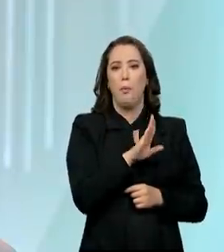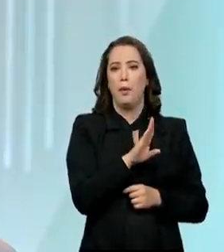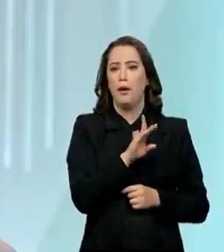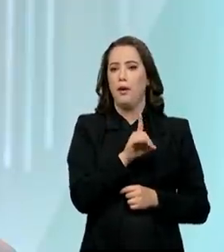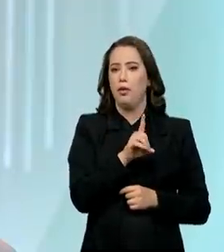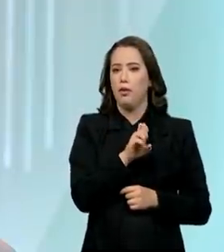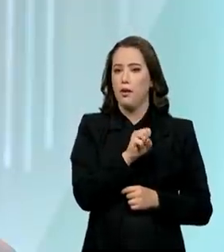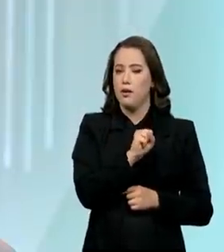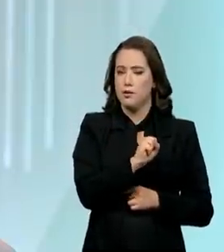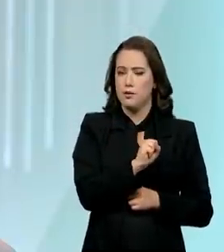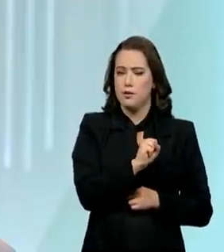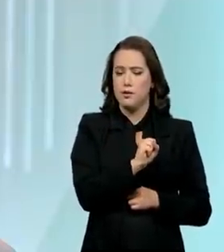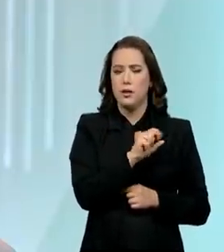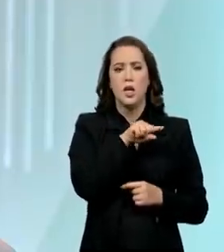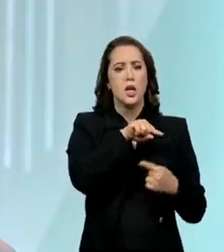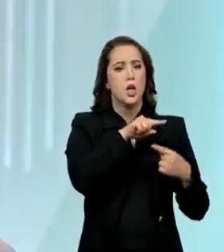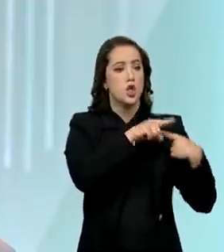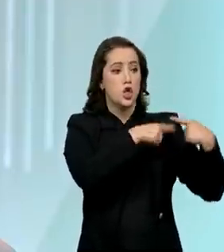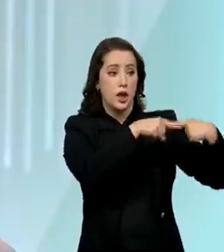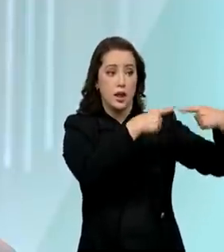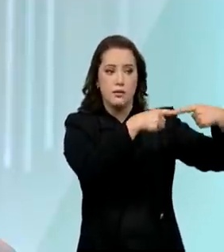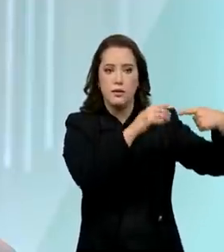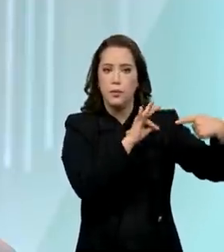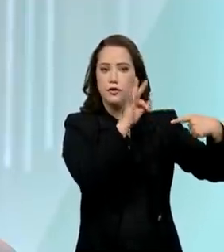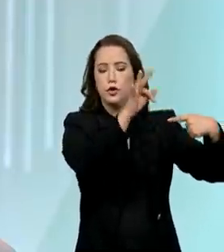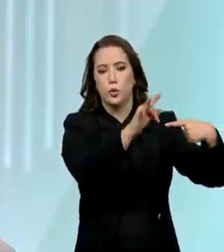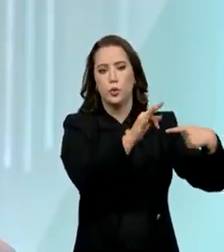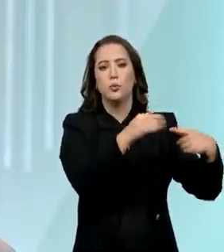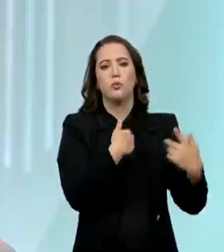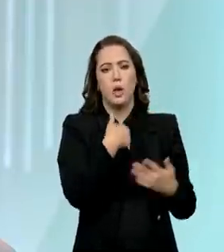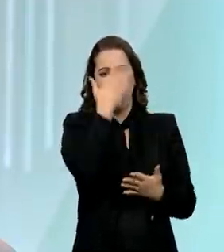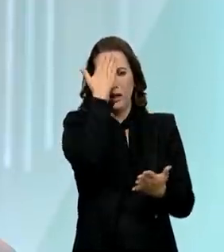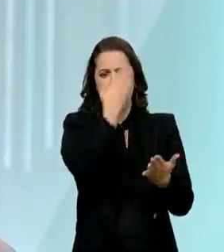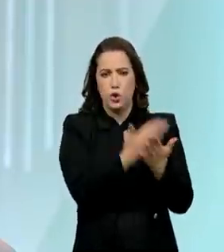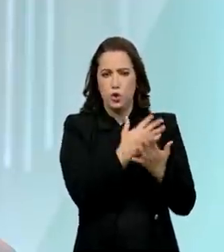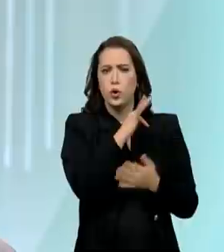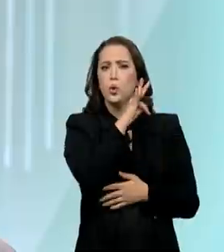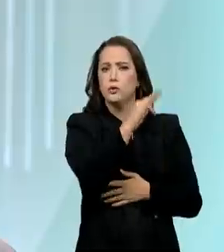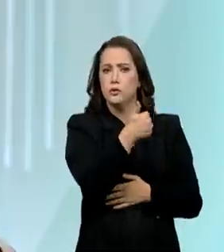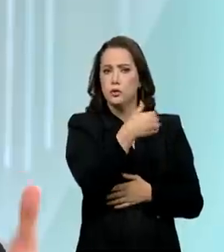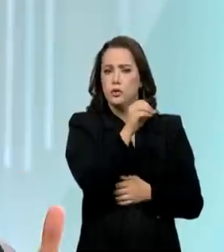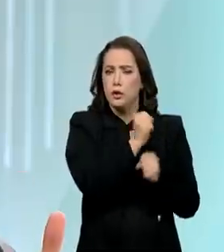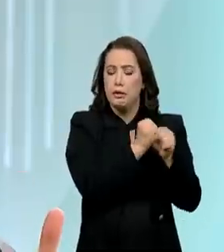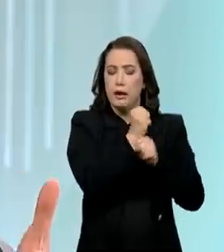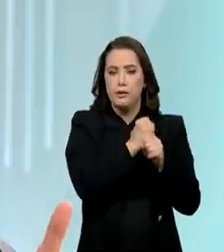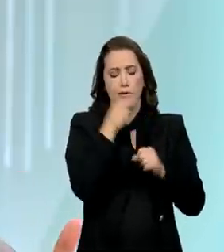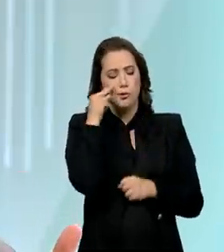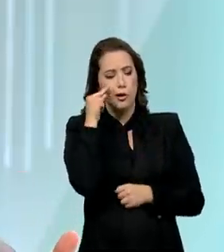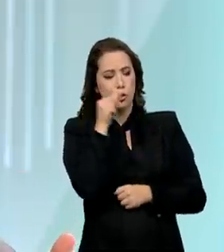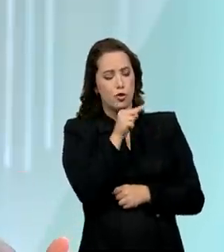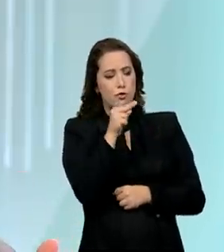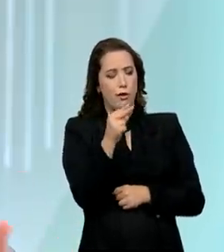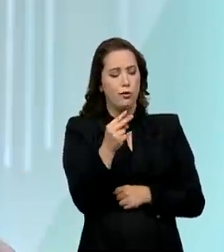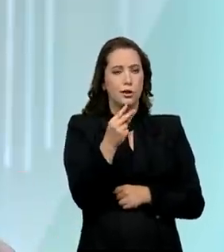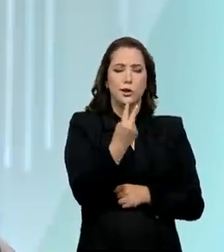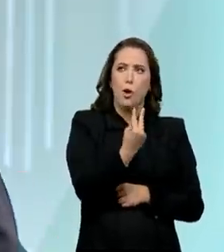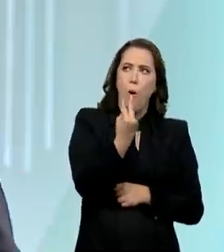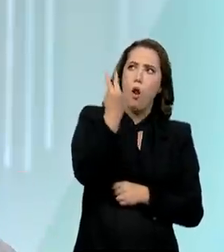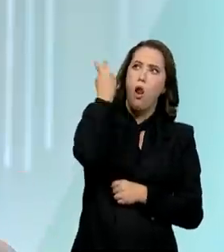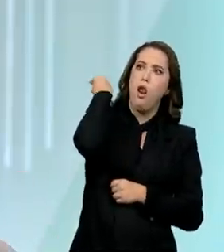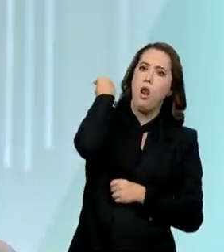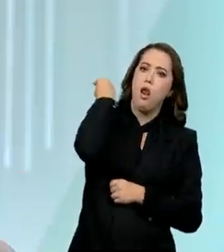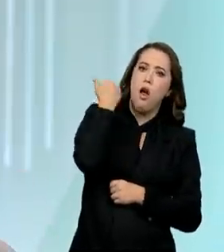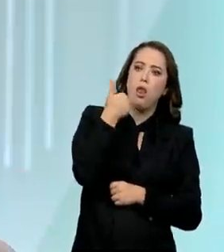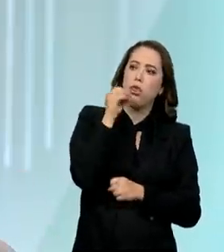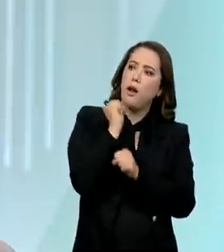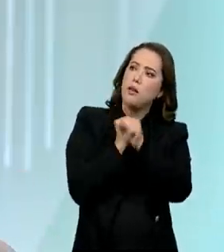termos de legado. Eu estou convencido que daqui a 10 anos, quando a gente olhar para essa agenda do marco legal do saneamento, e suas